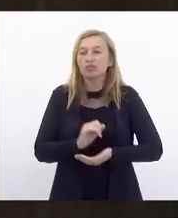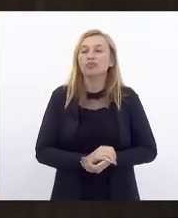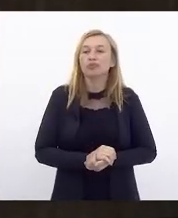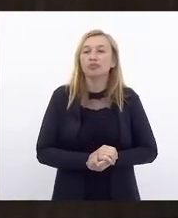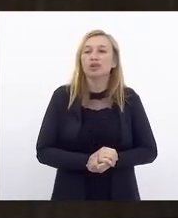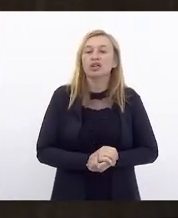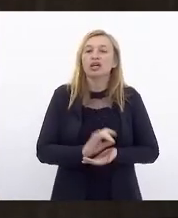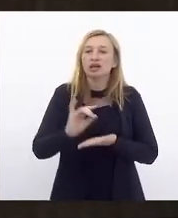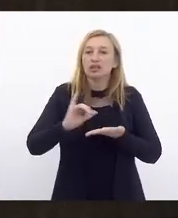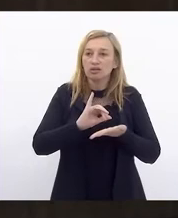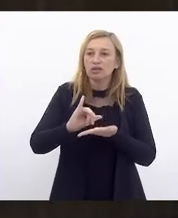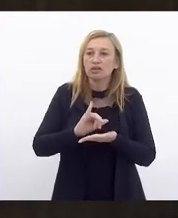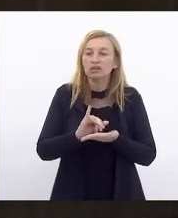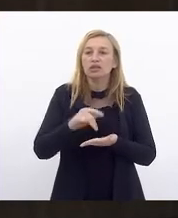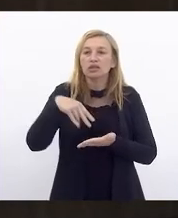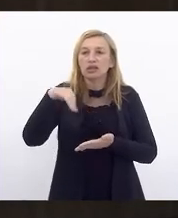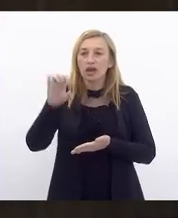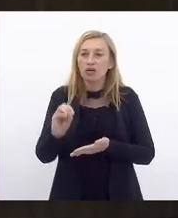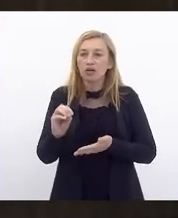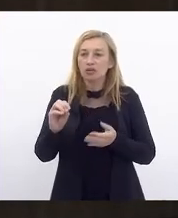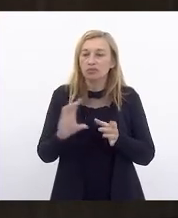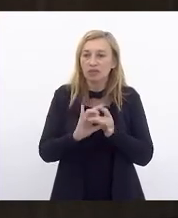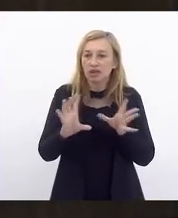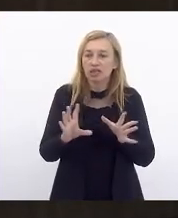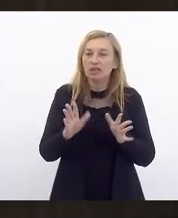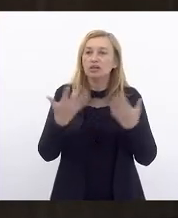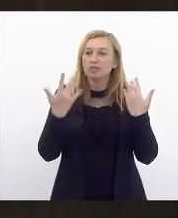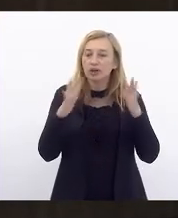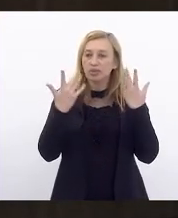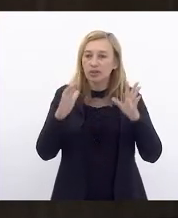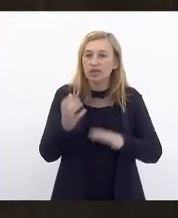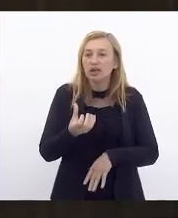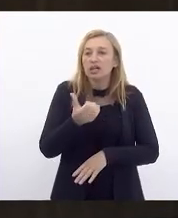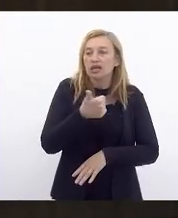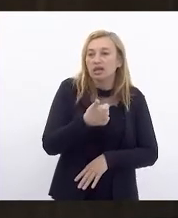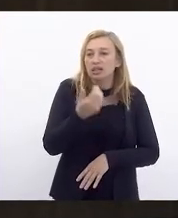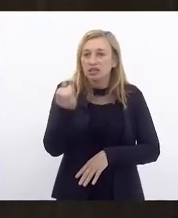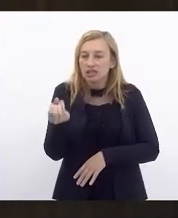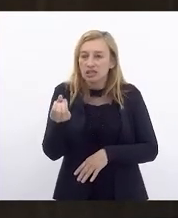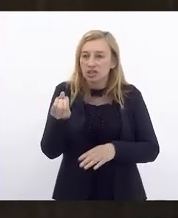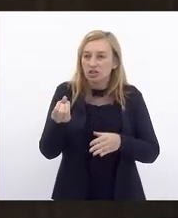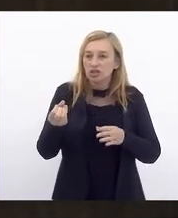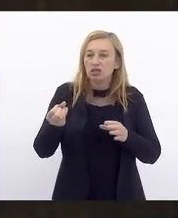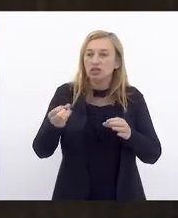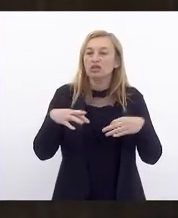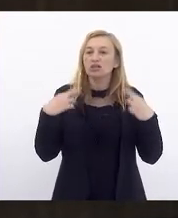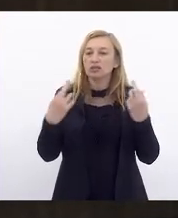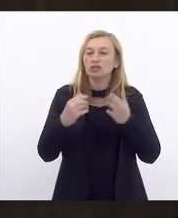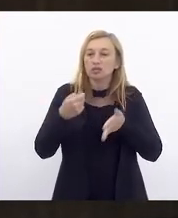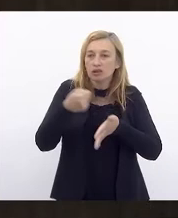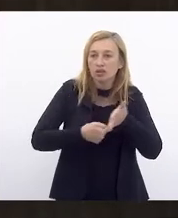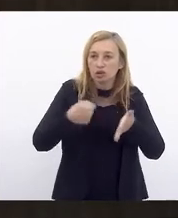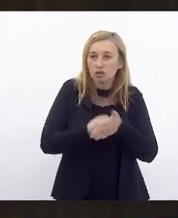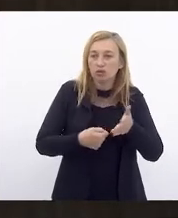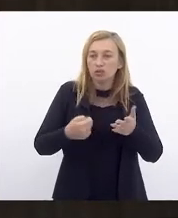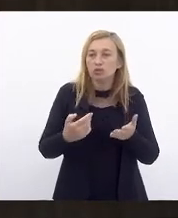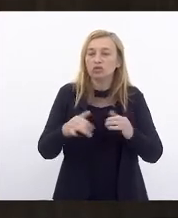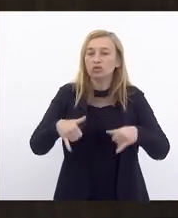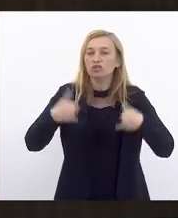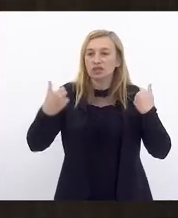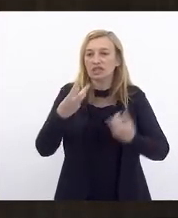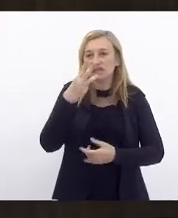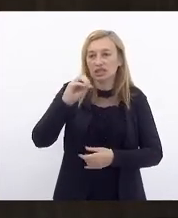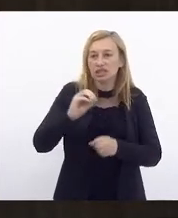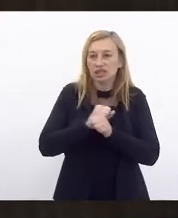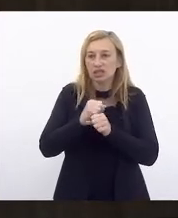neoliberal. Portanto, saúdo aqui a 16ª edição do Seminário Internacional de Lutas contra o Neoliberalismo e o aniversário de 30